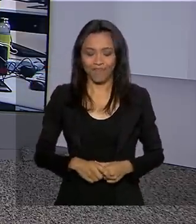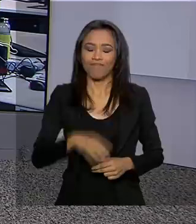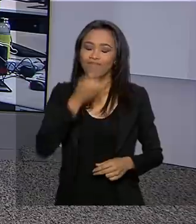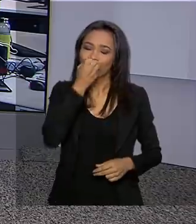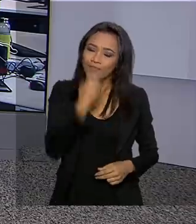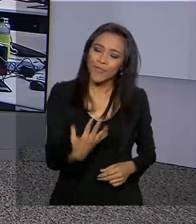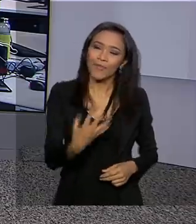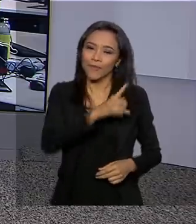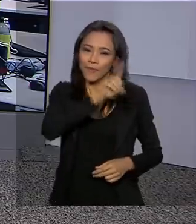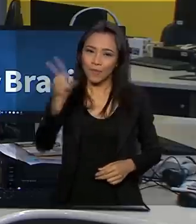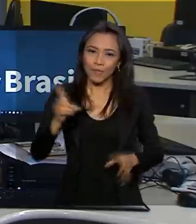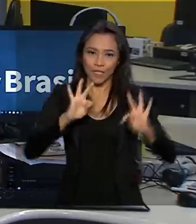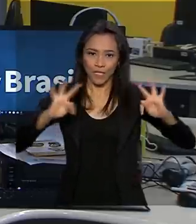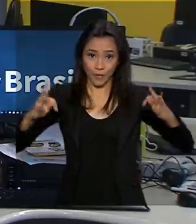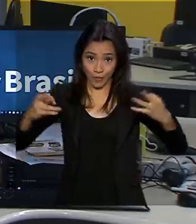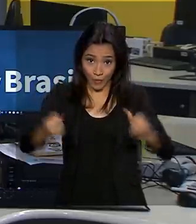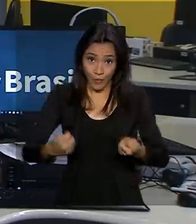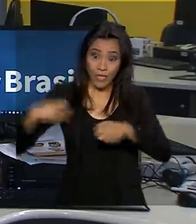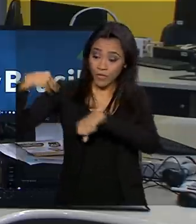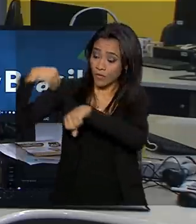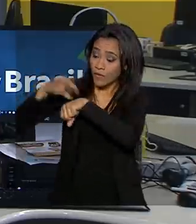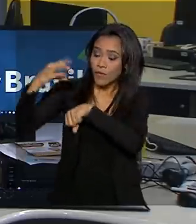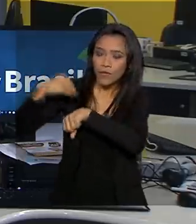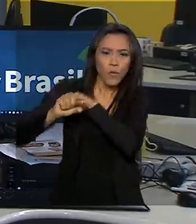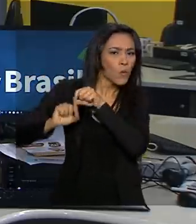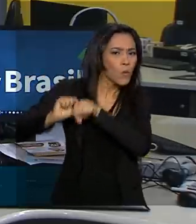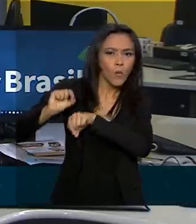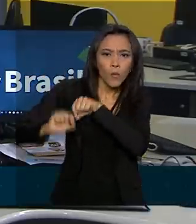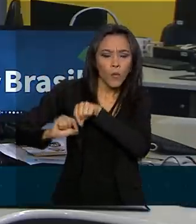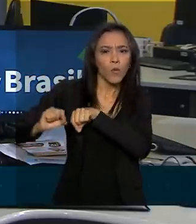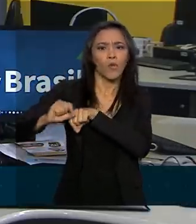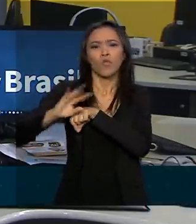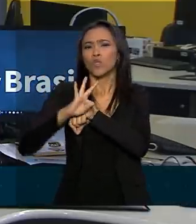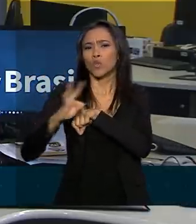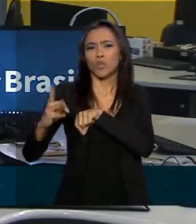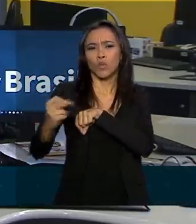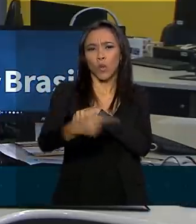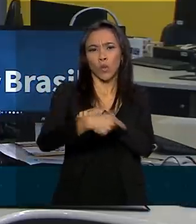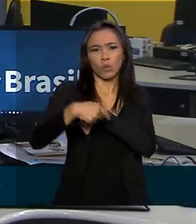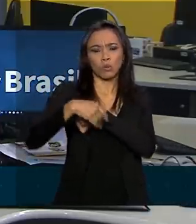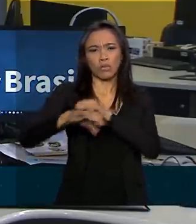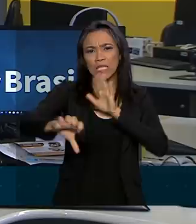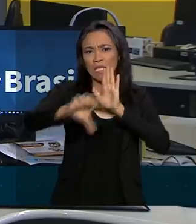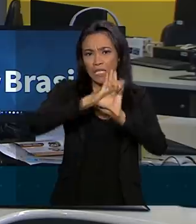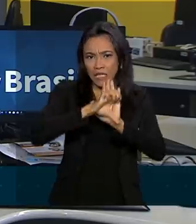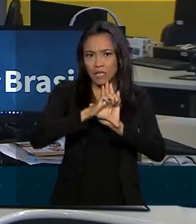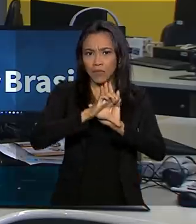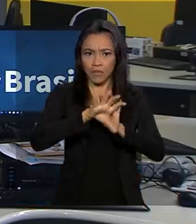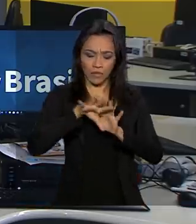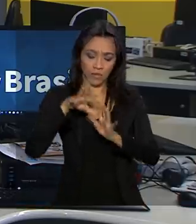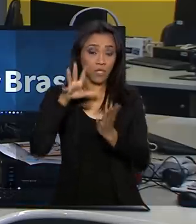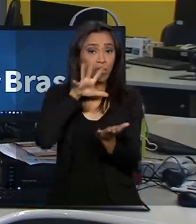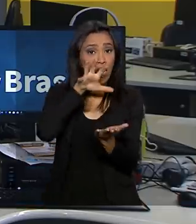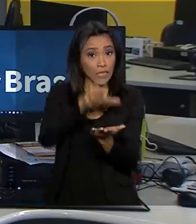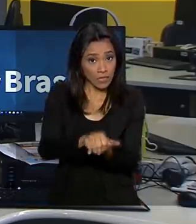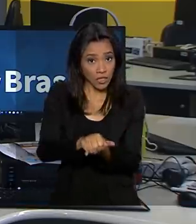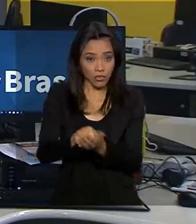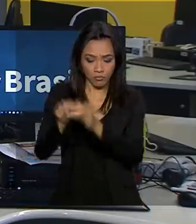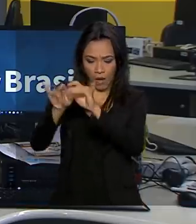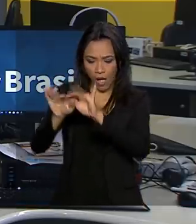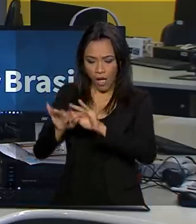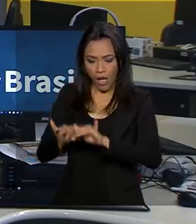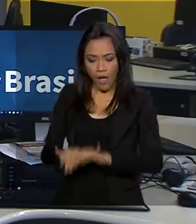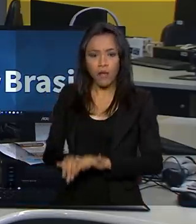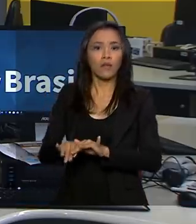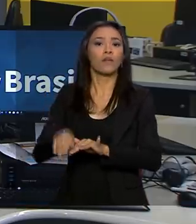Renata. Bom dia a todos. Os dados indicam que todos os nove crimes registrados no Sistema Nacional de Informações de Segurança